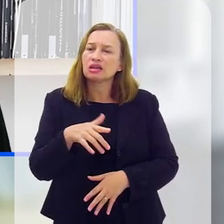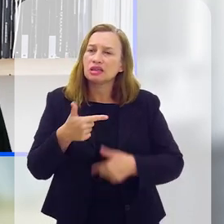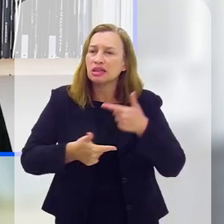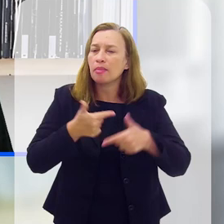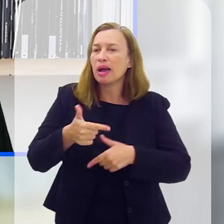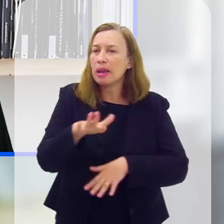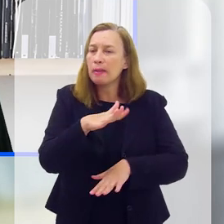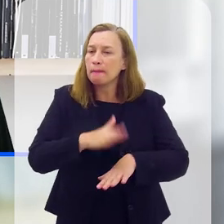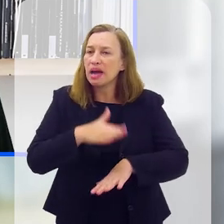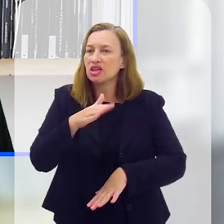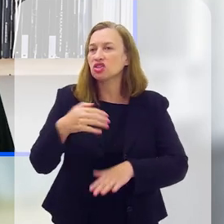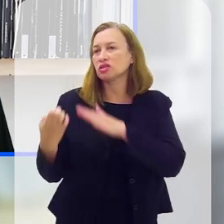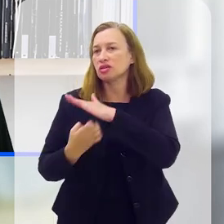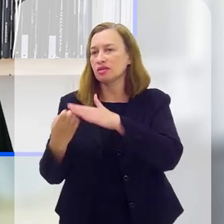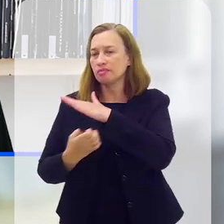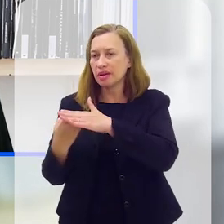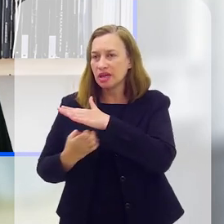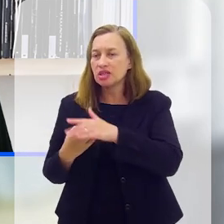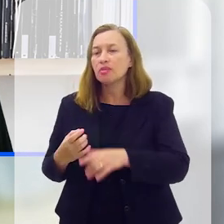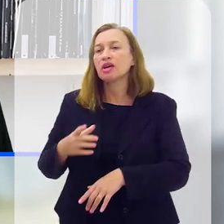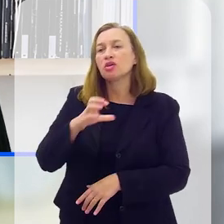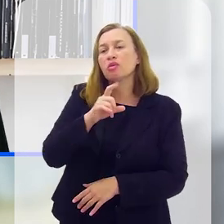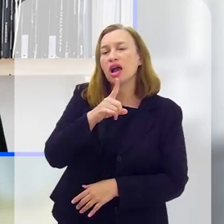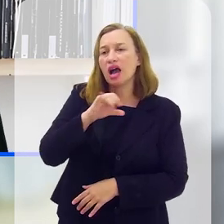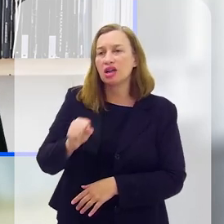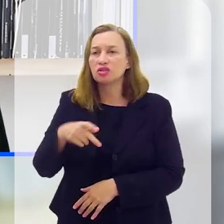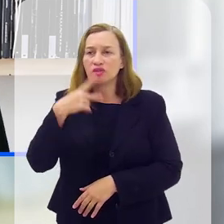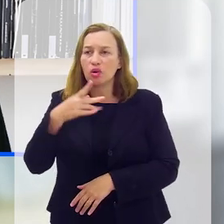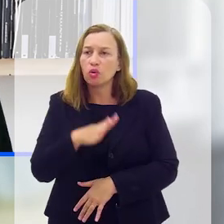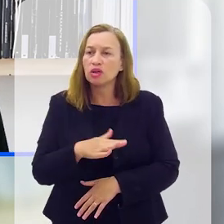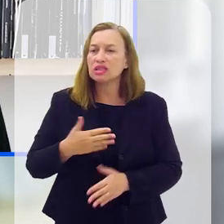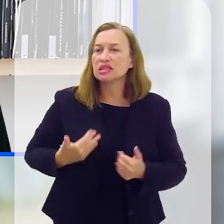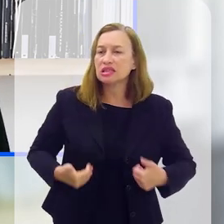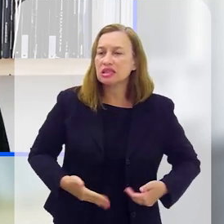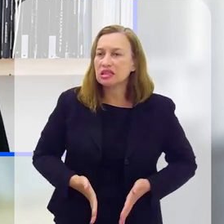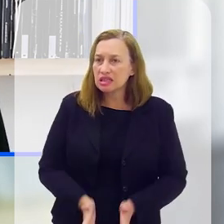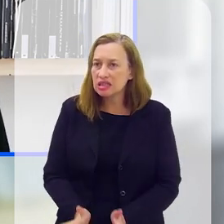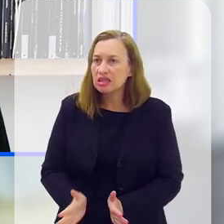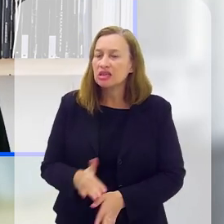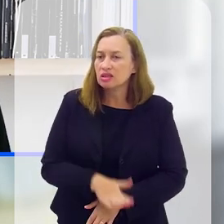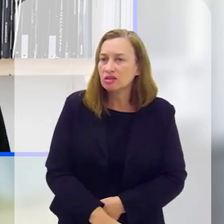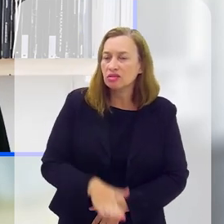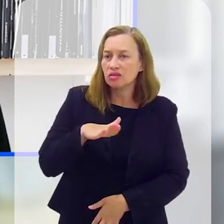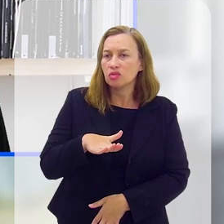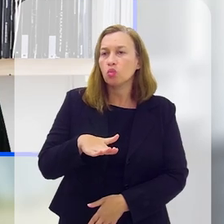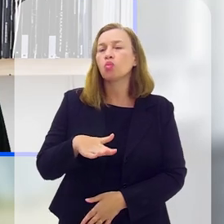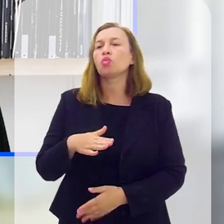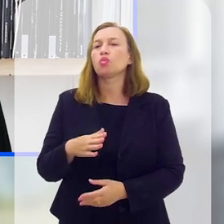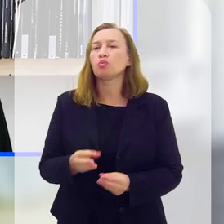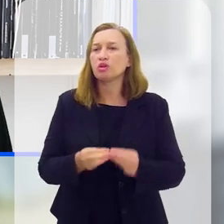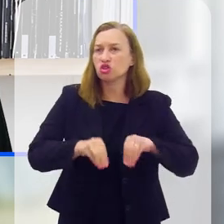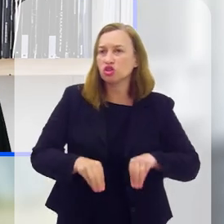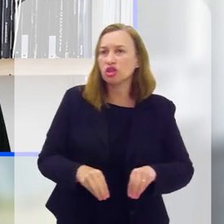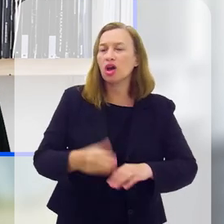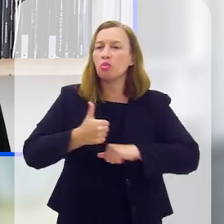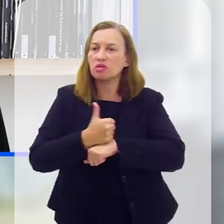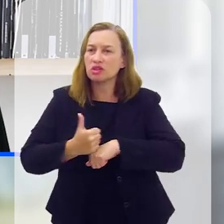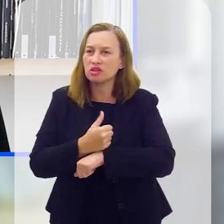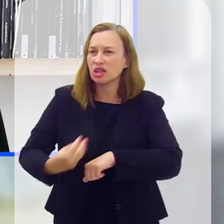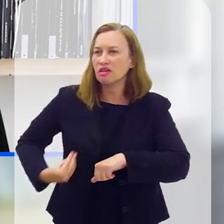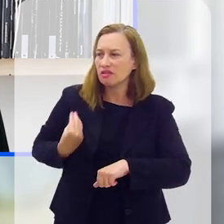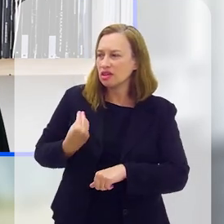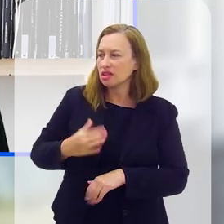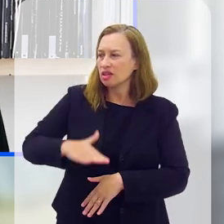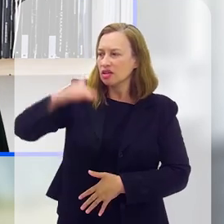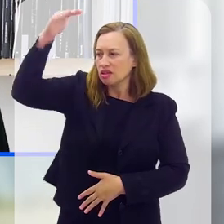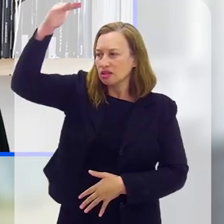mais na parte empresarial, mas, como o Carlos falou, isso vem desde a infância, né, e aí pode chegar a afetar ali o